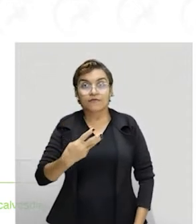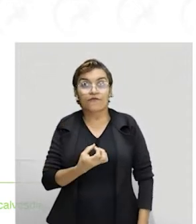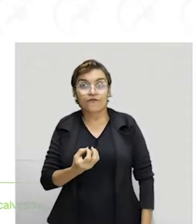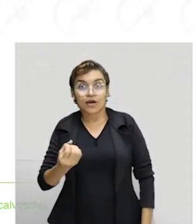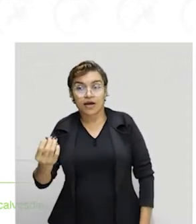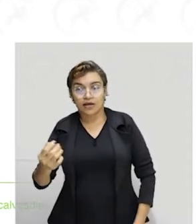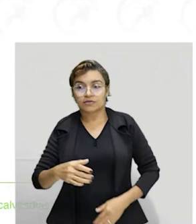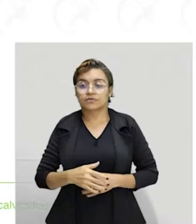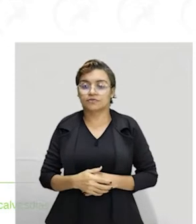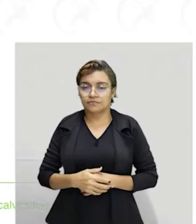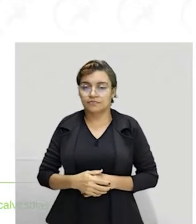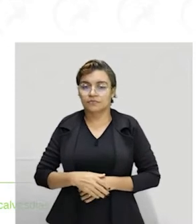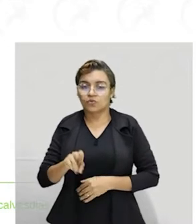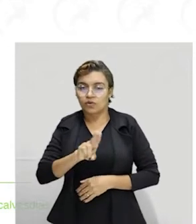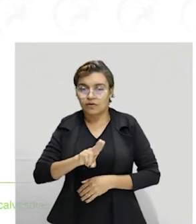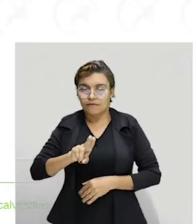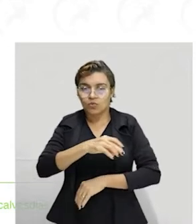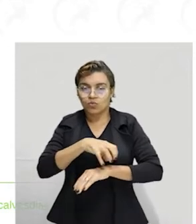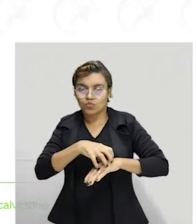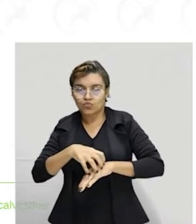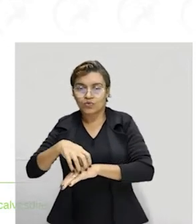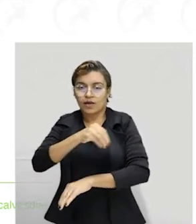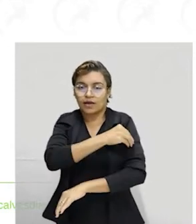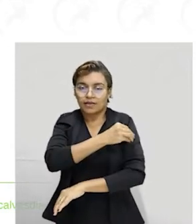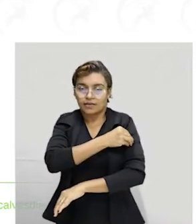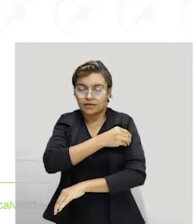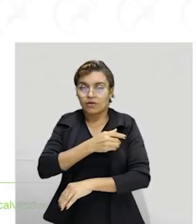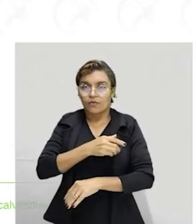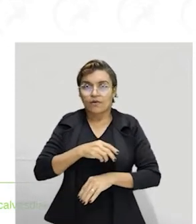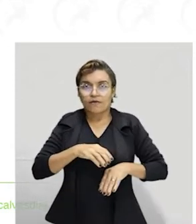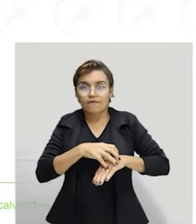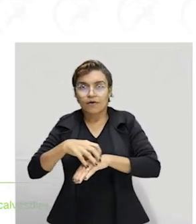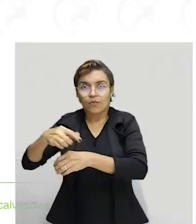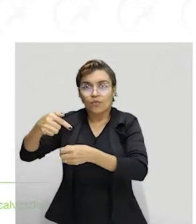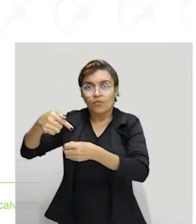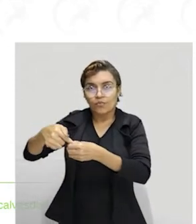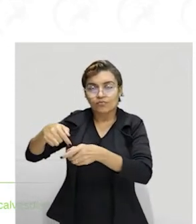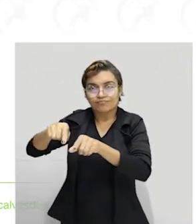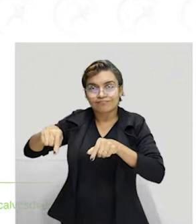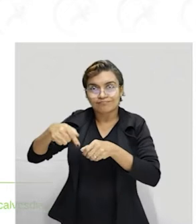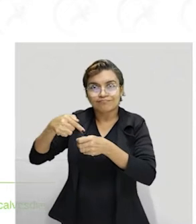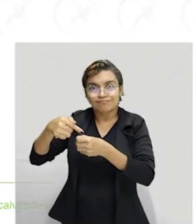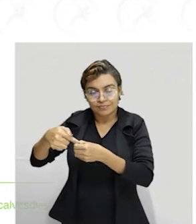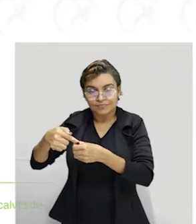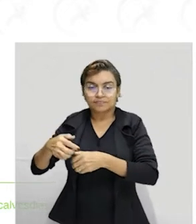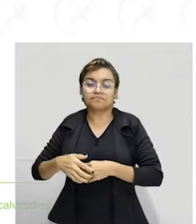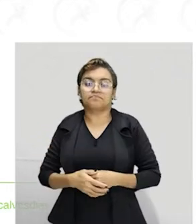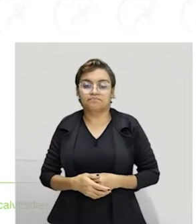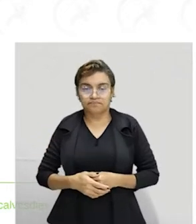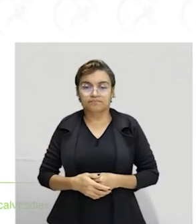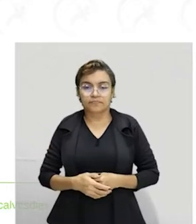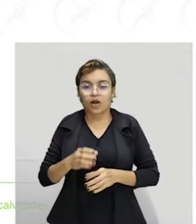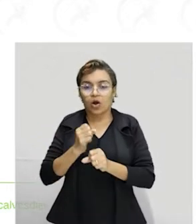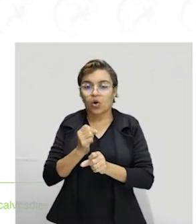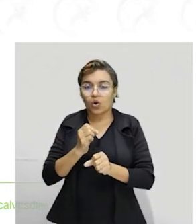completa de etanol para um posto de combustível. Olha aí na letra A o que está sendo solicitado. Calcule a massa em quilograma de